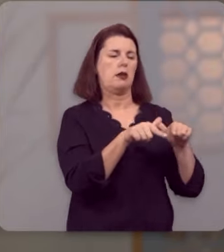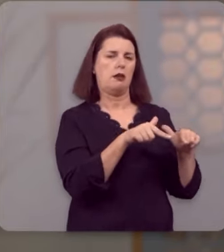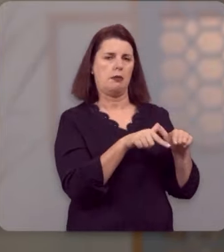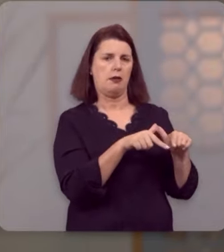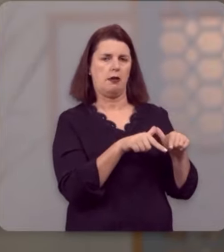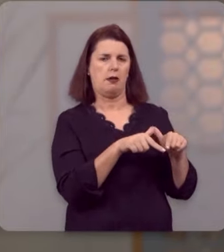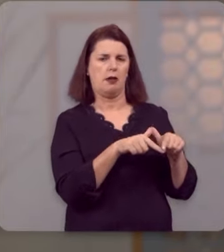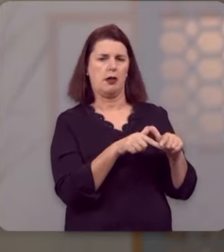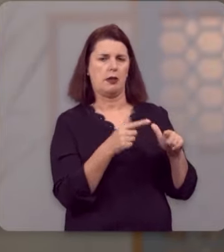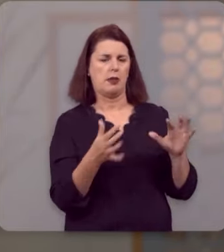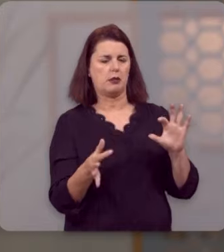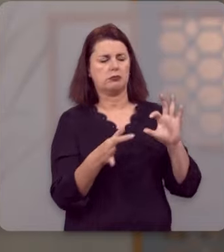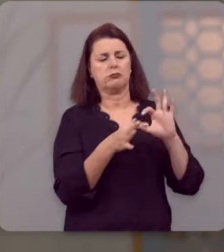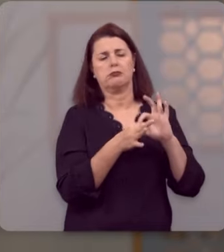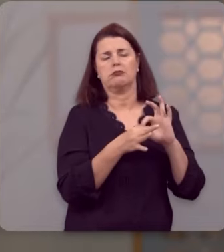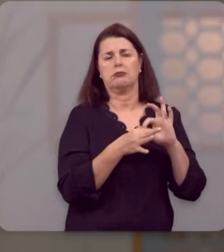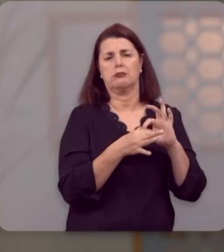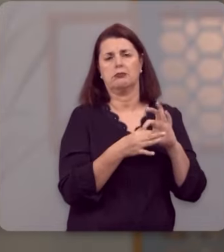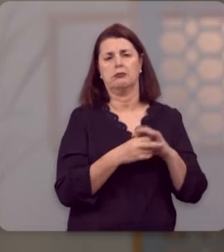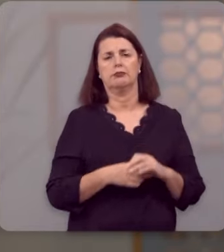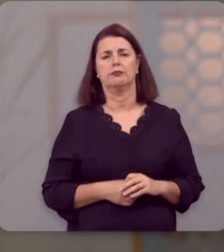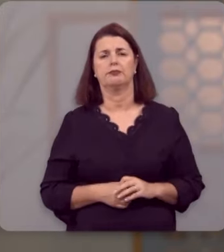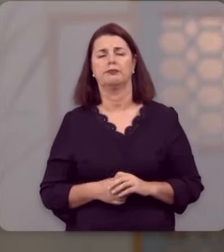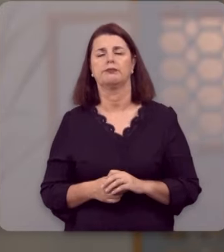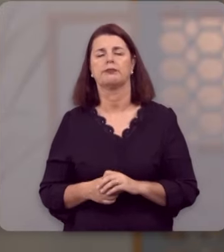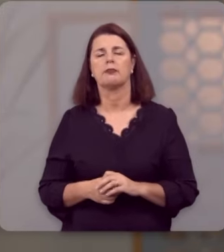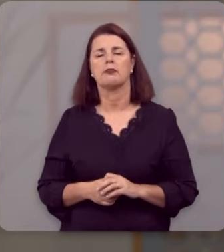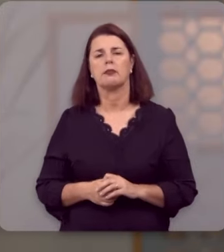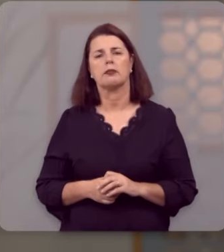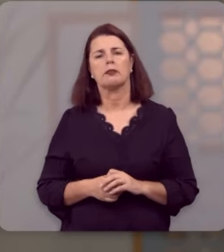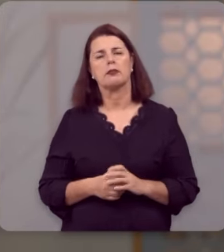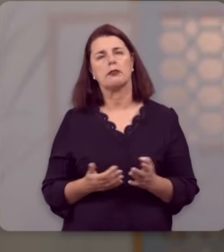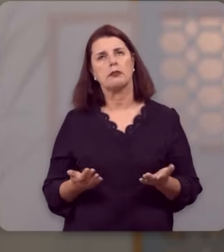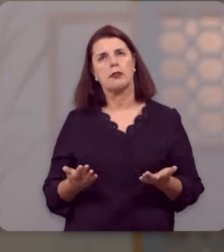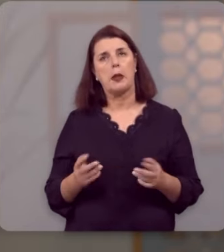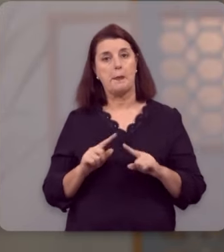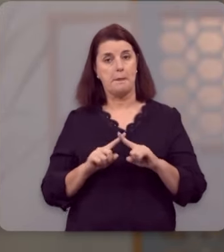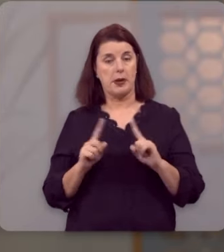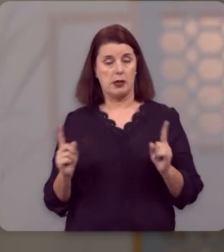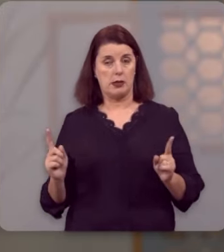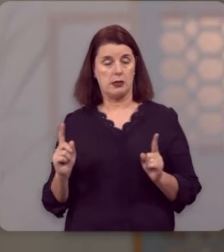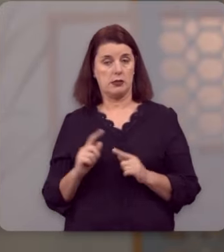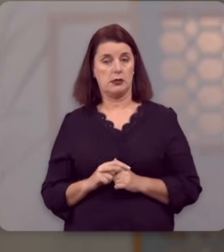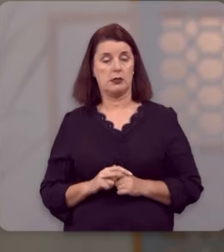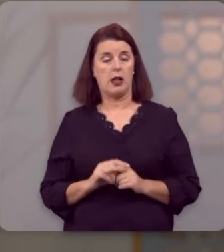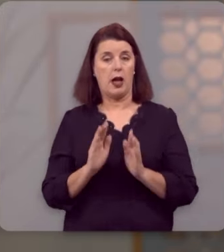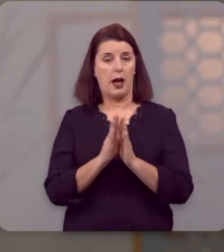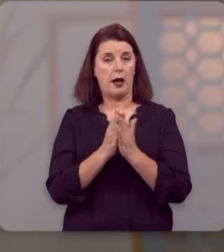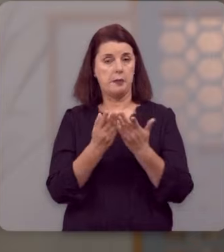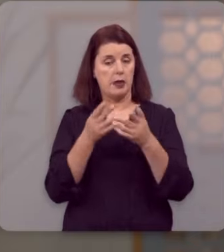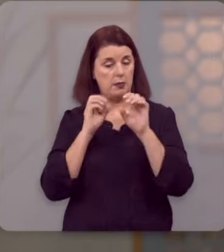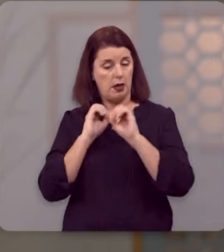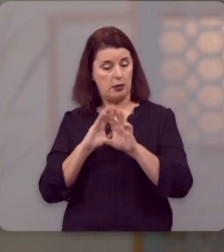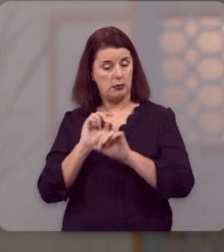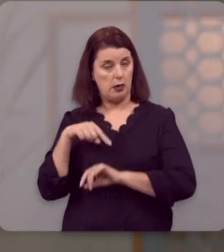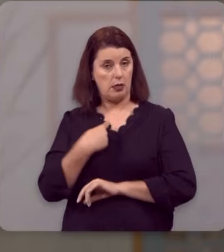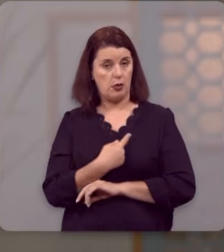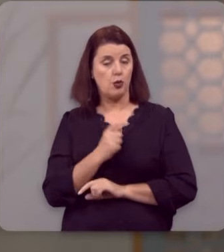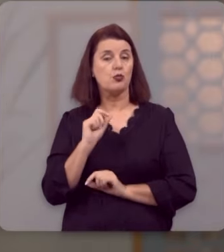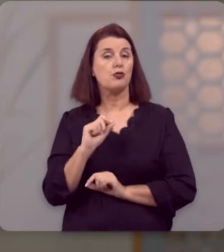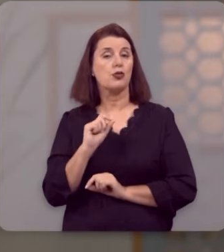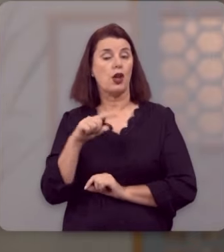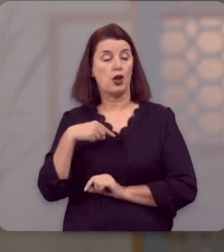obras. Como que é uma parceria de fé mais as obras? Entretanto, a Bíblia nos informa